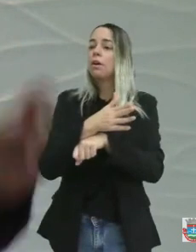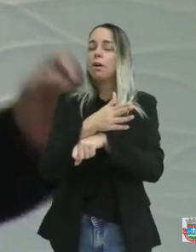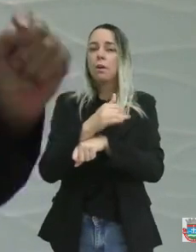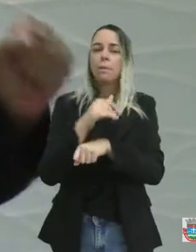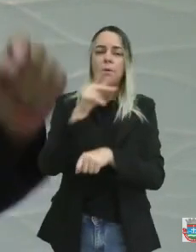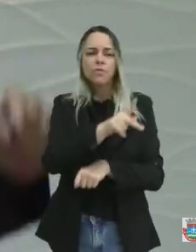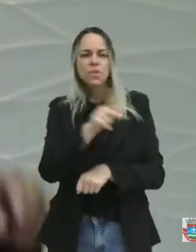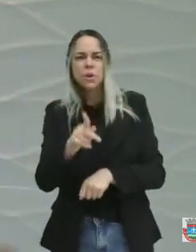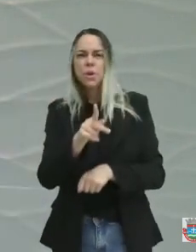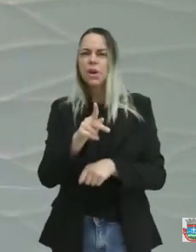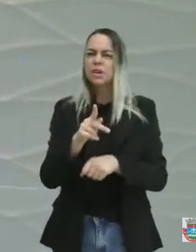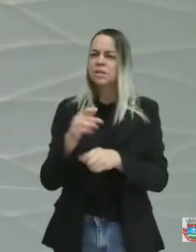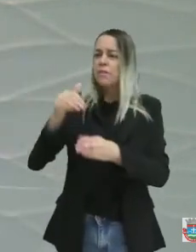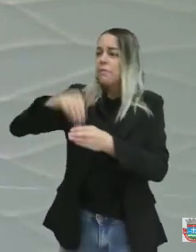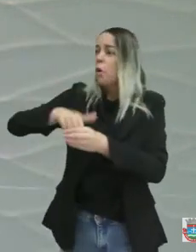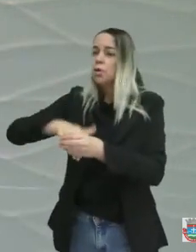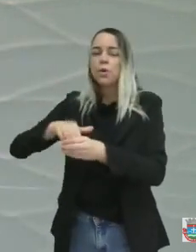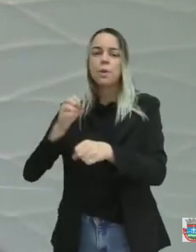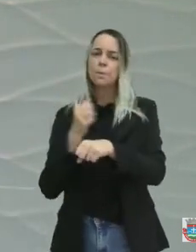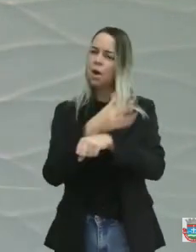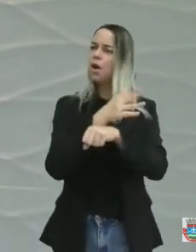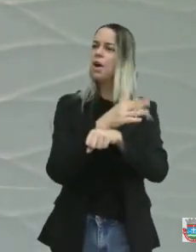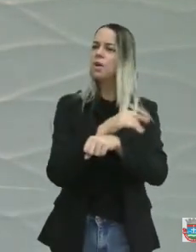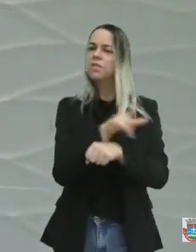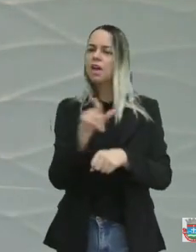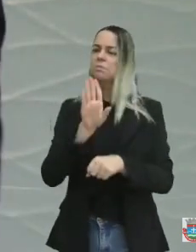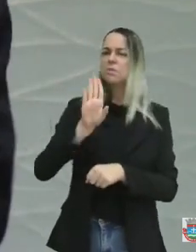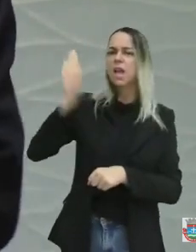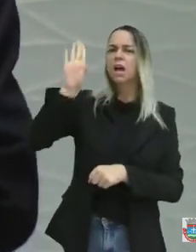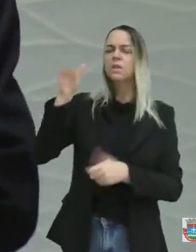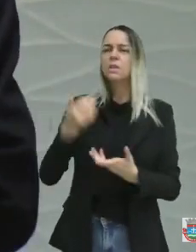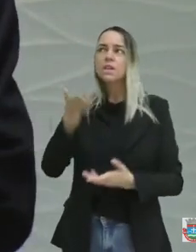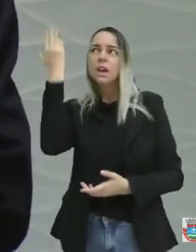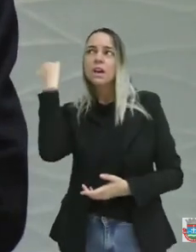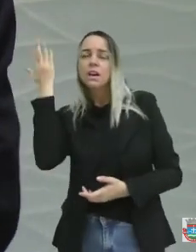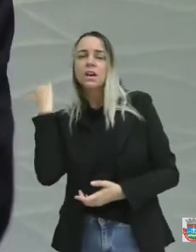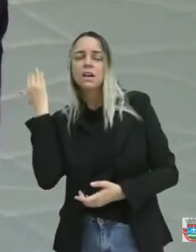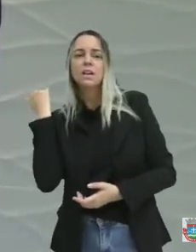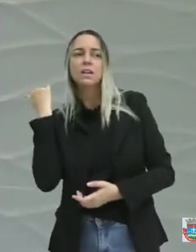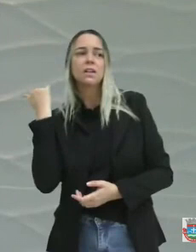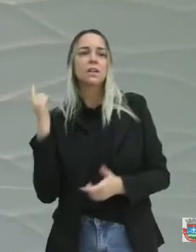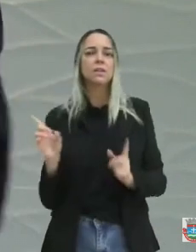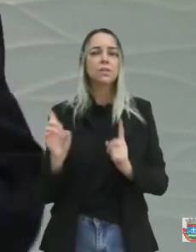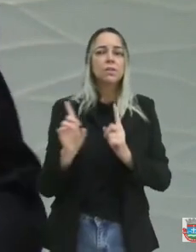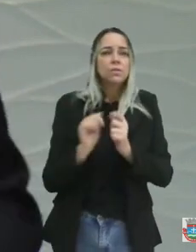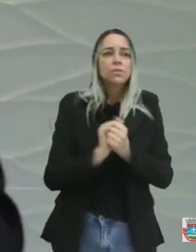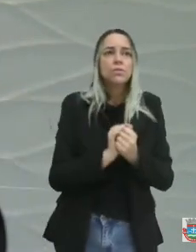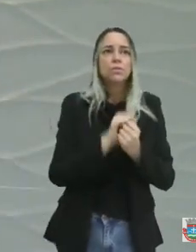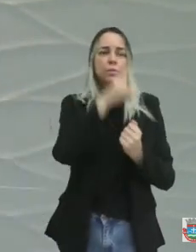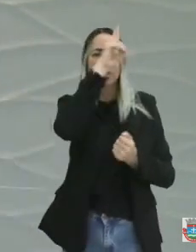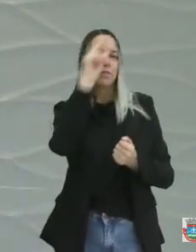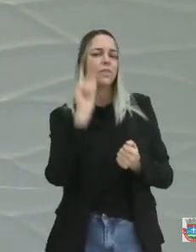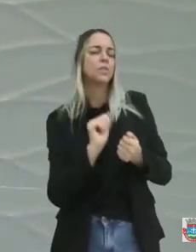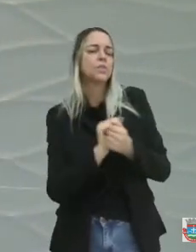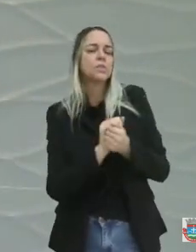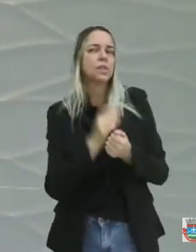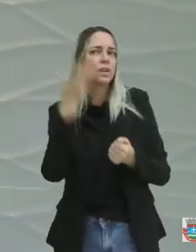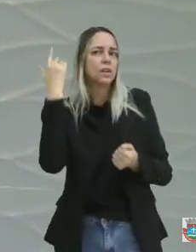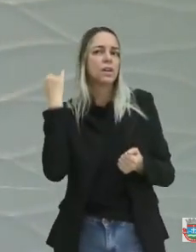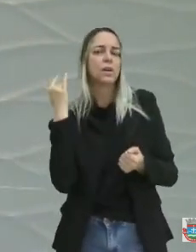com o voto dos professores, jogando na época os vereadores da situação contra os professores.